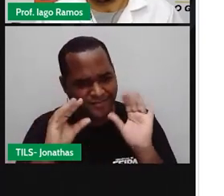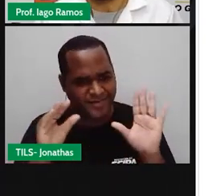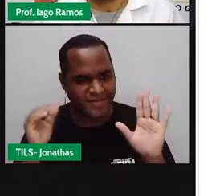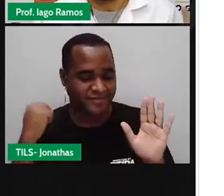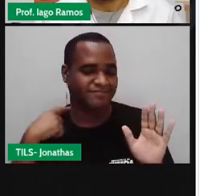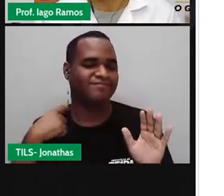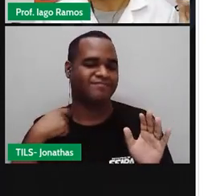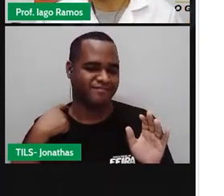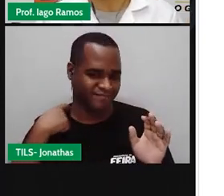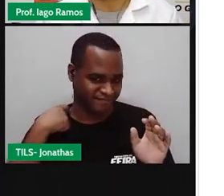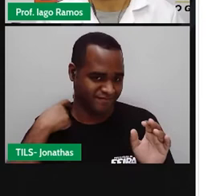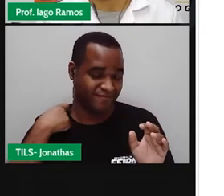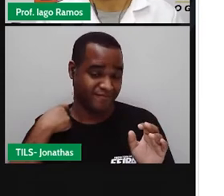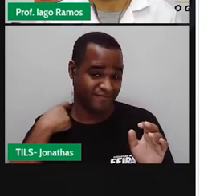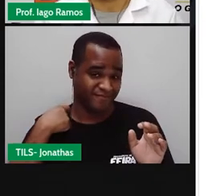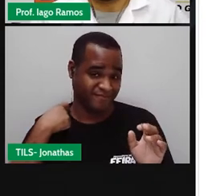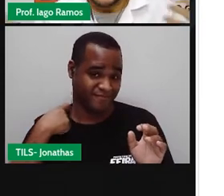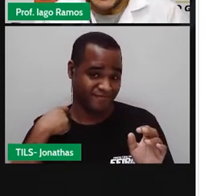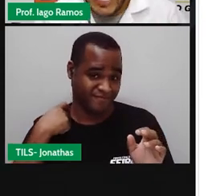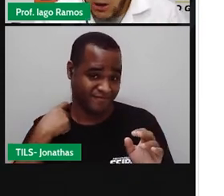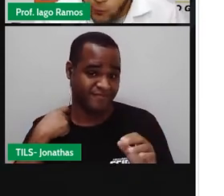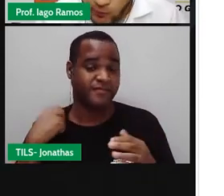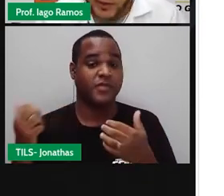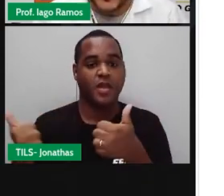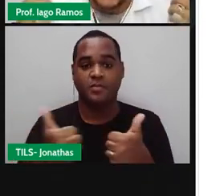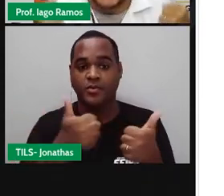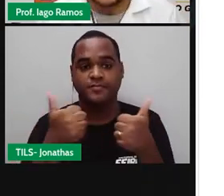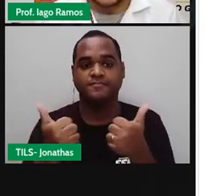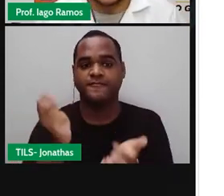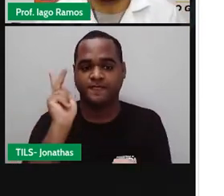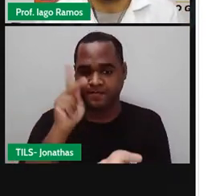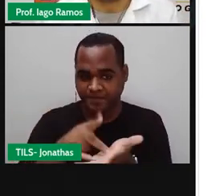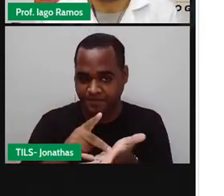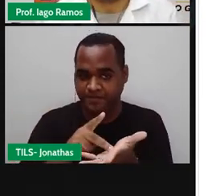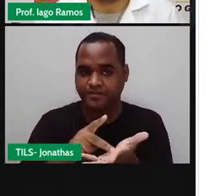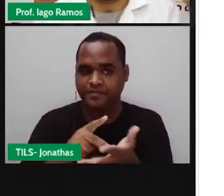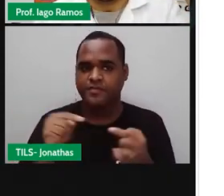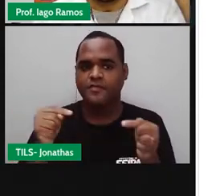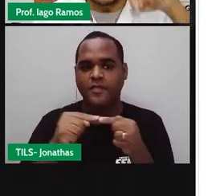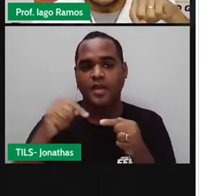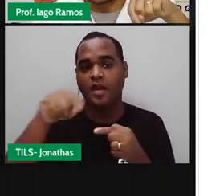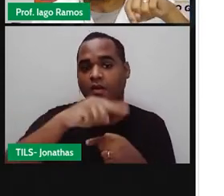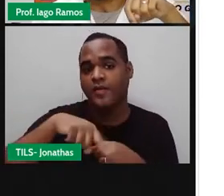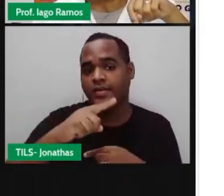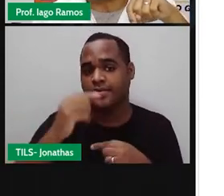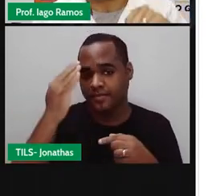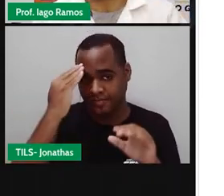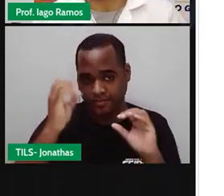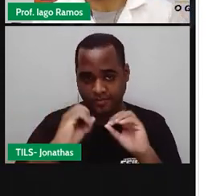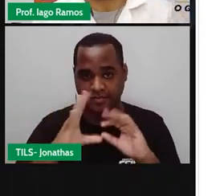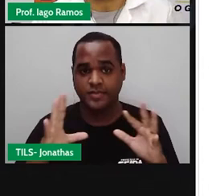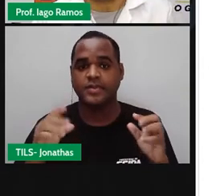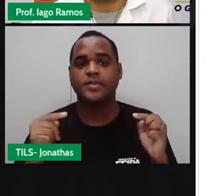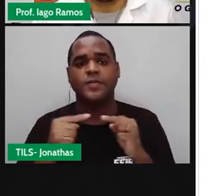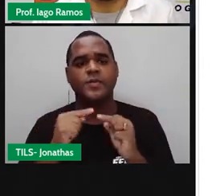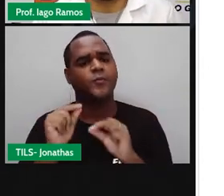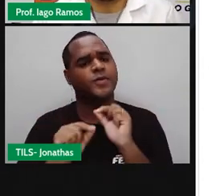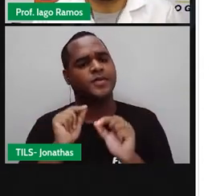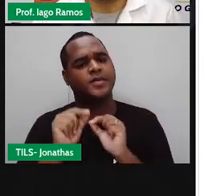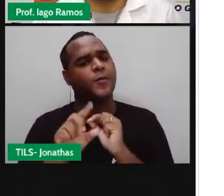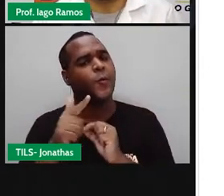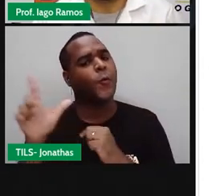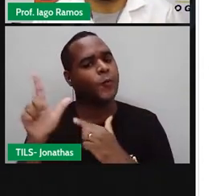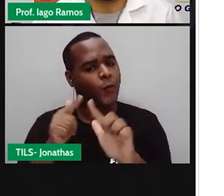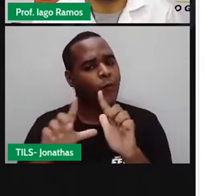Bom, essa é a primeira situação real que eu trago para você, mas não só tem essa. Tem